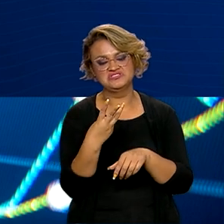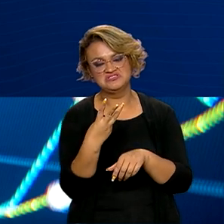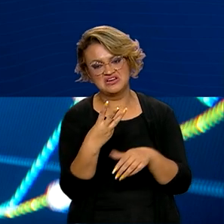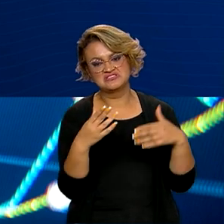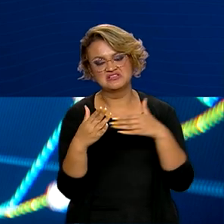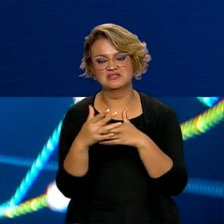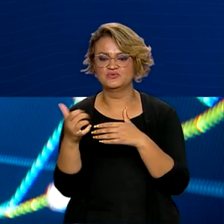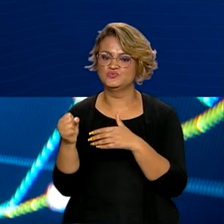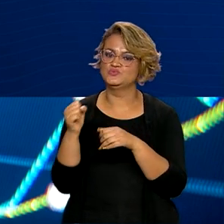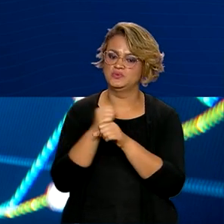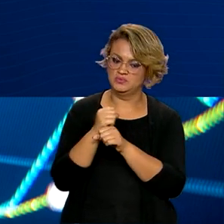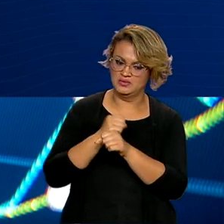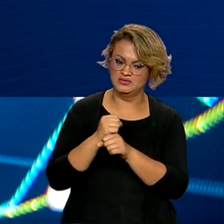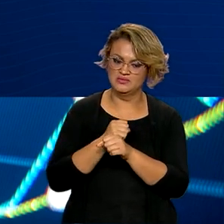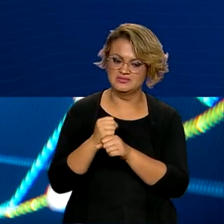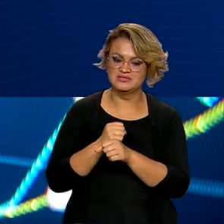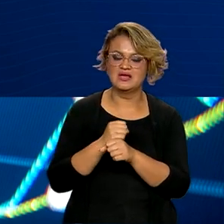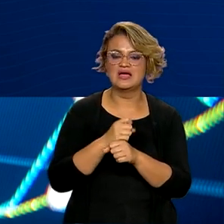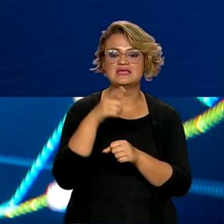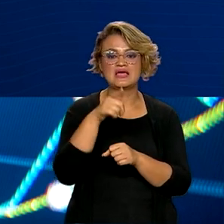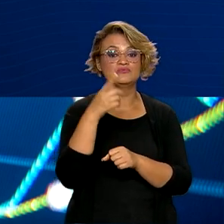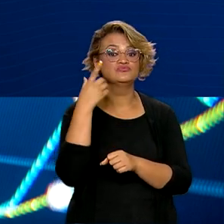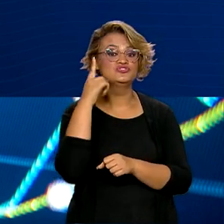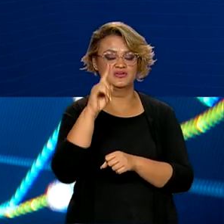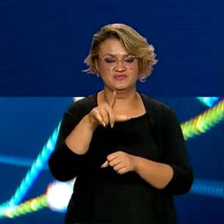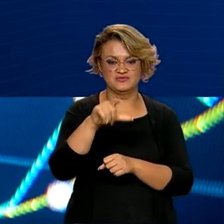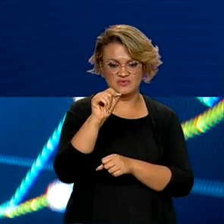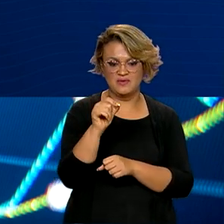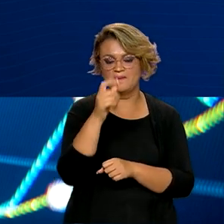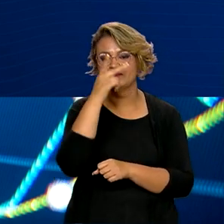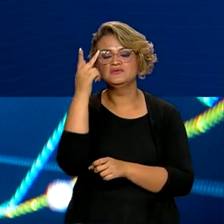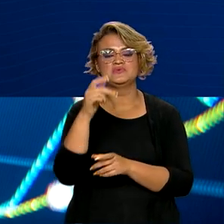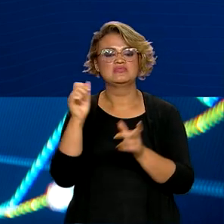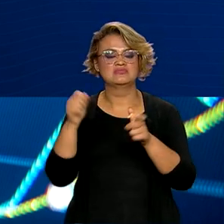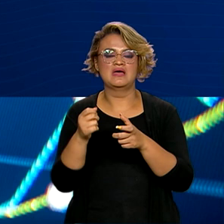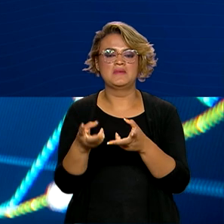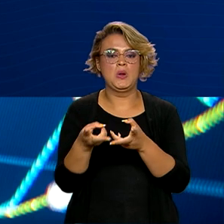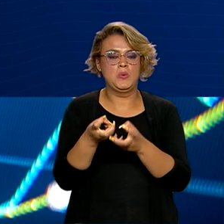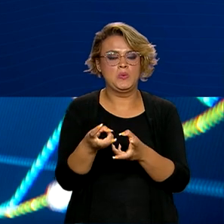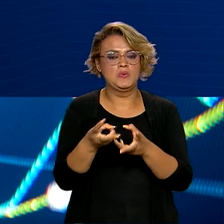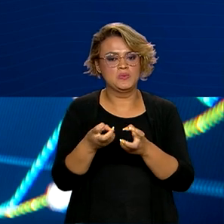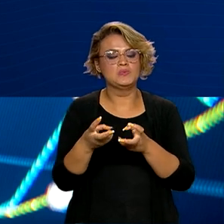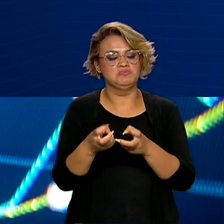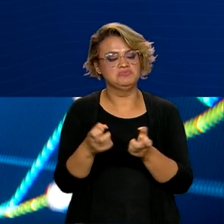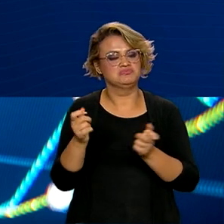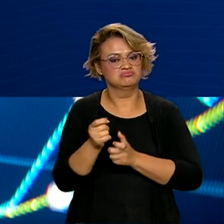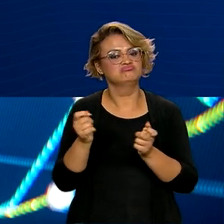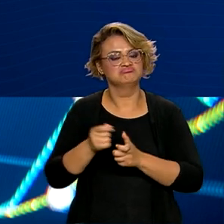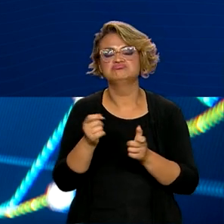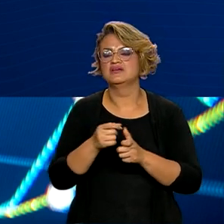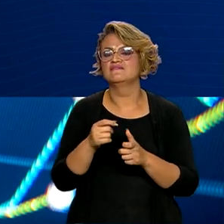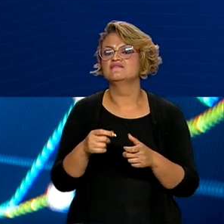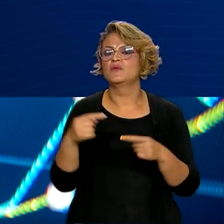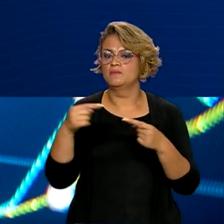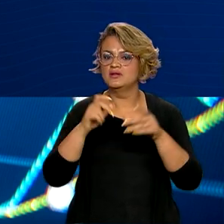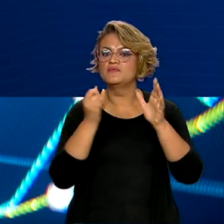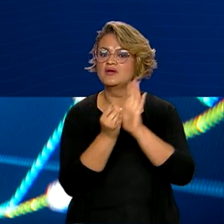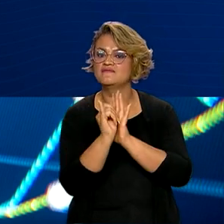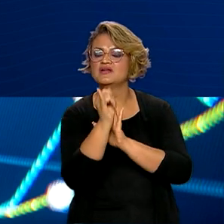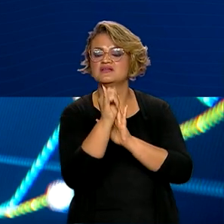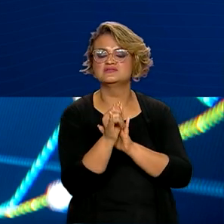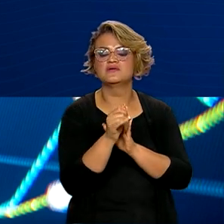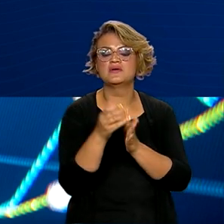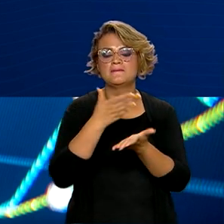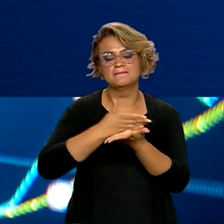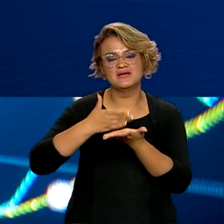18 anos. E a partir da data escolhida, o investidor poderá receber o retorno do dinheiro corrigido pela inflação em